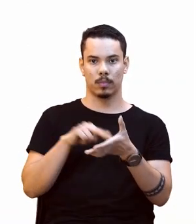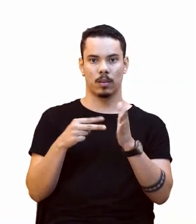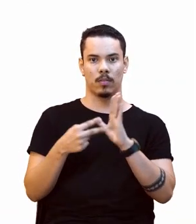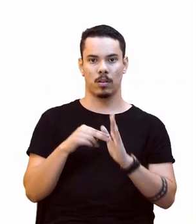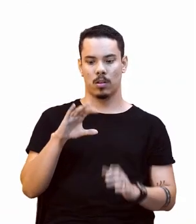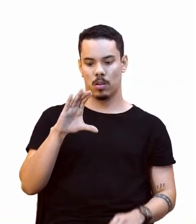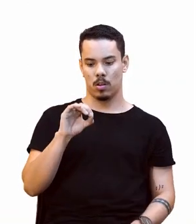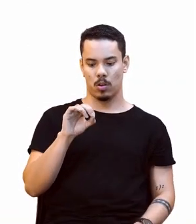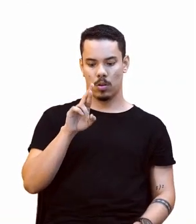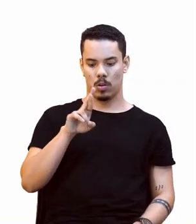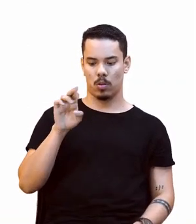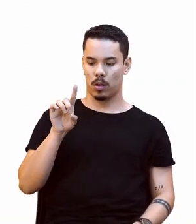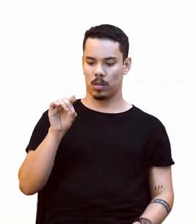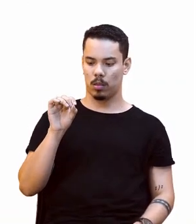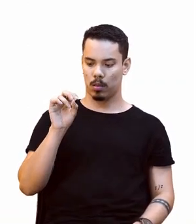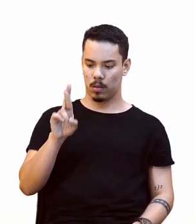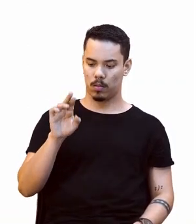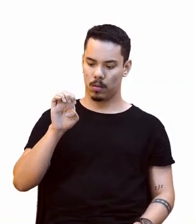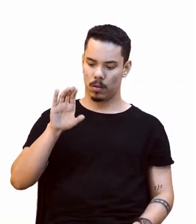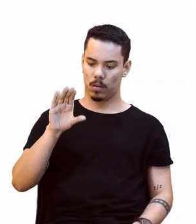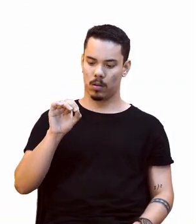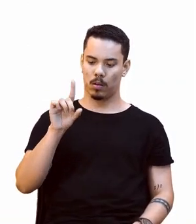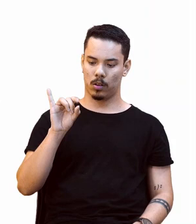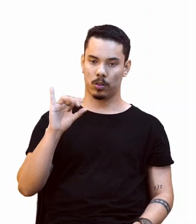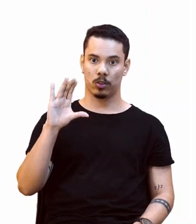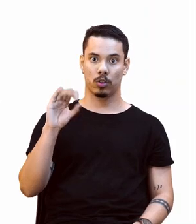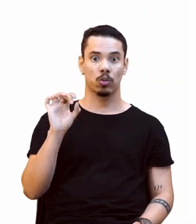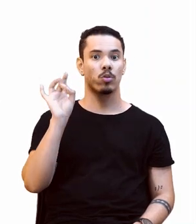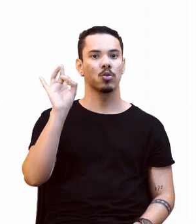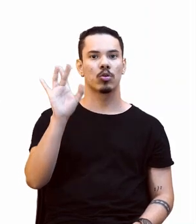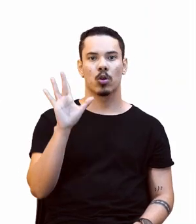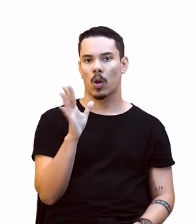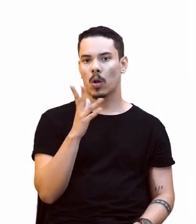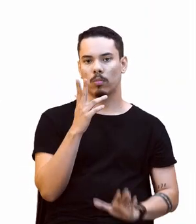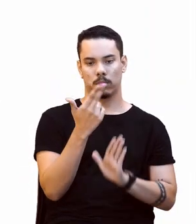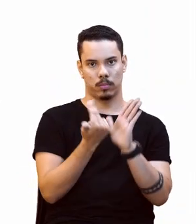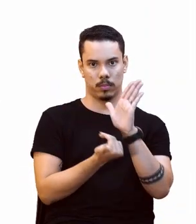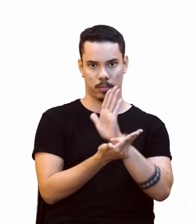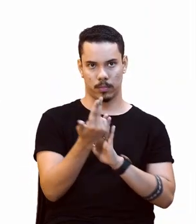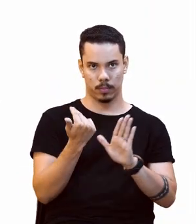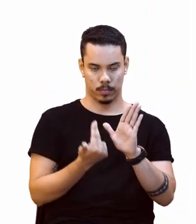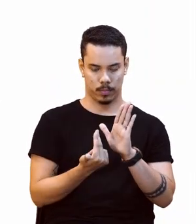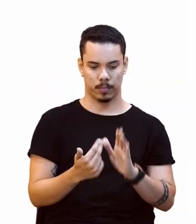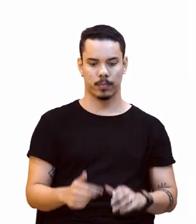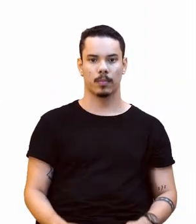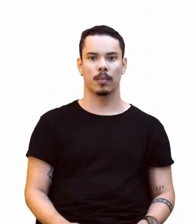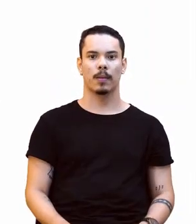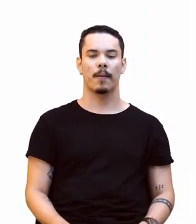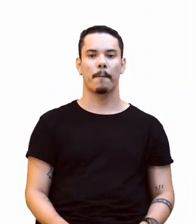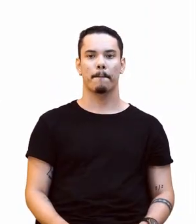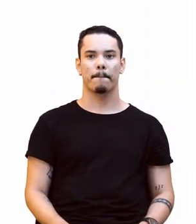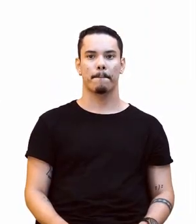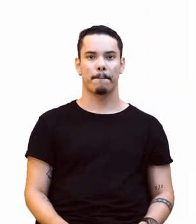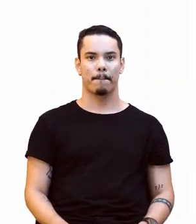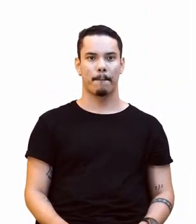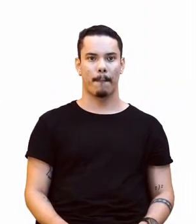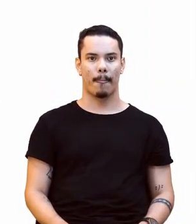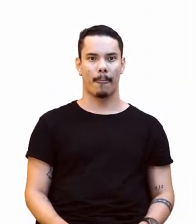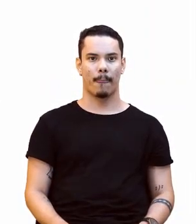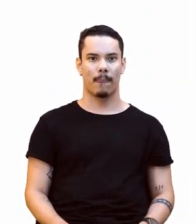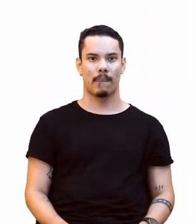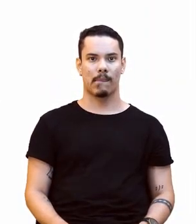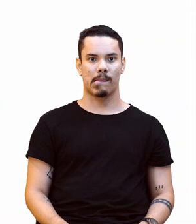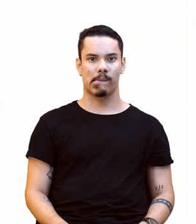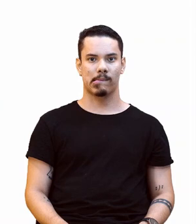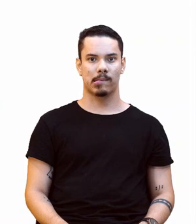colocar verde, né? Só um desenho de arte aqui. Arte por Sueli. Aqui tá a reserva